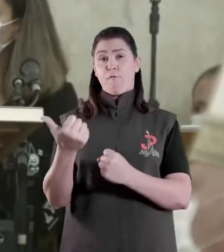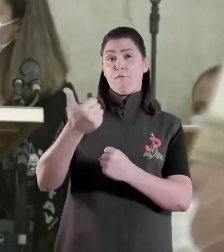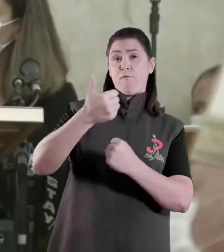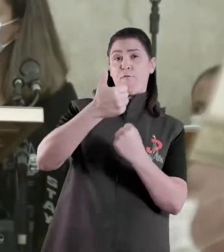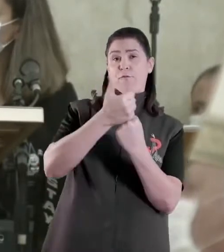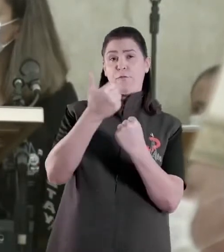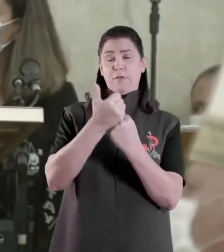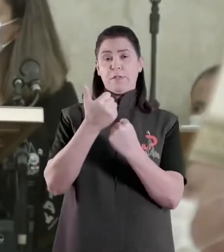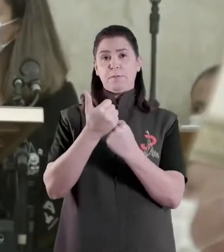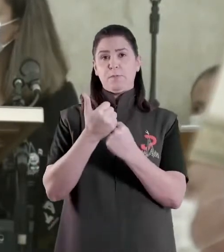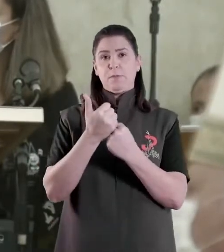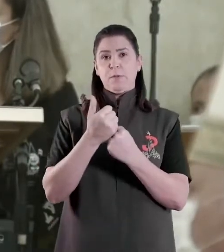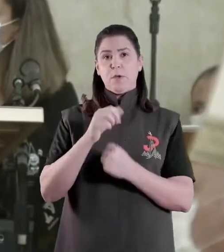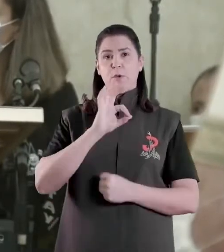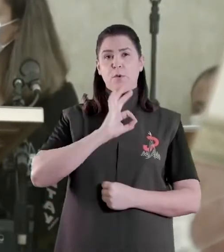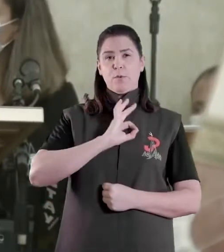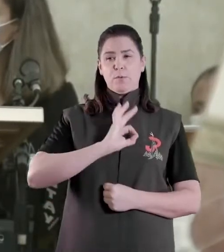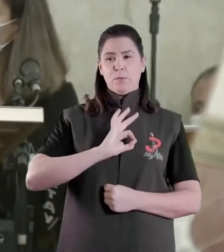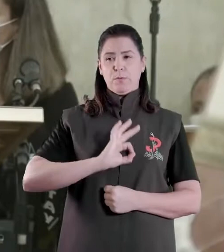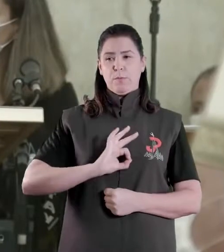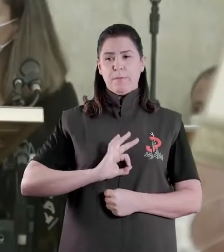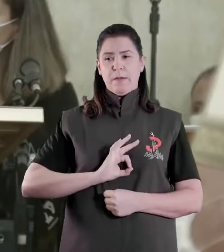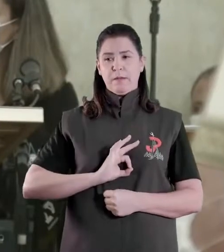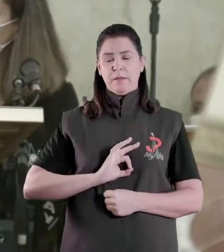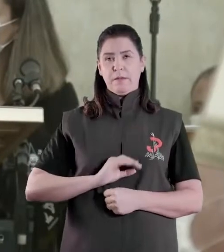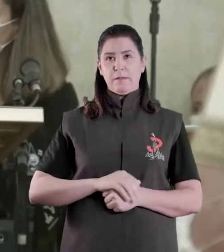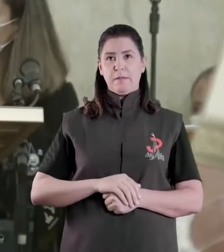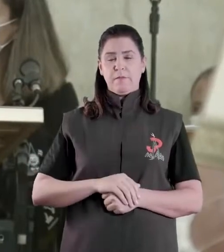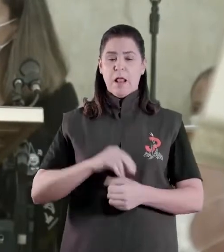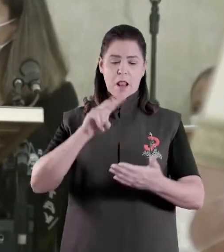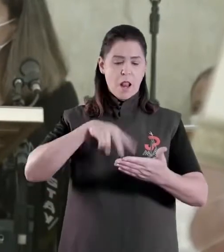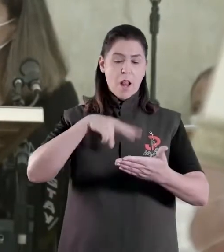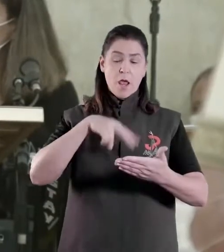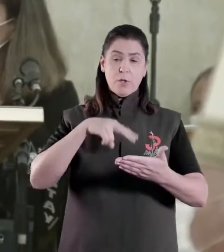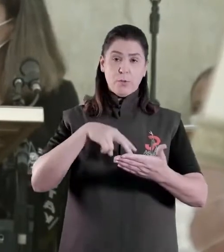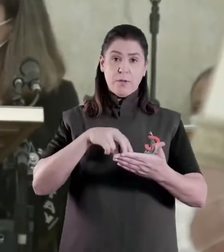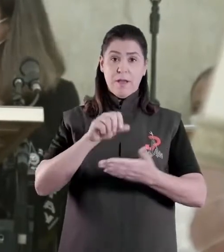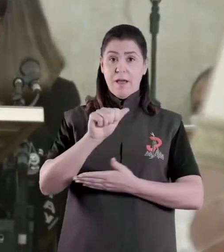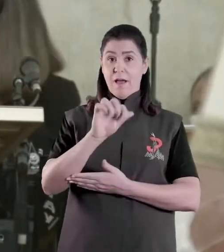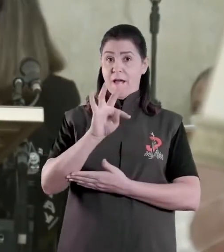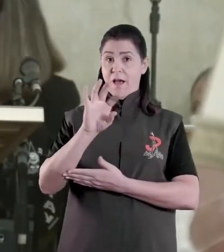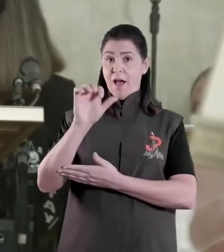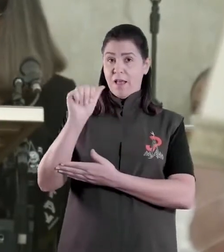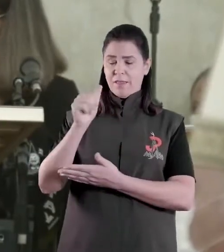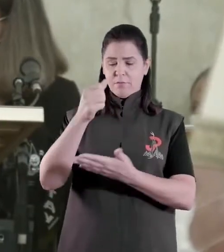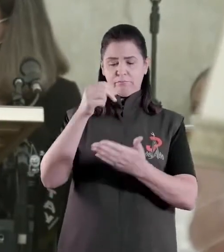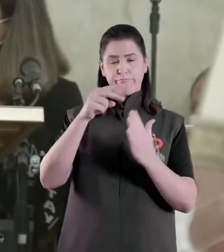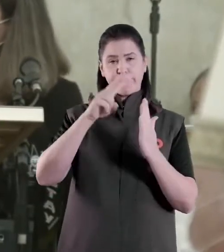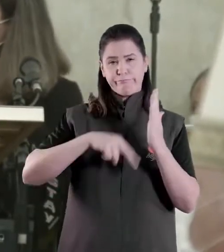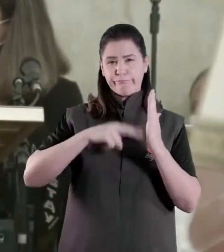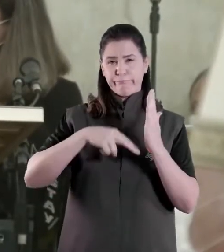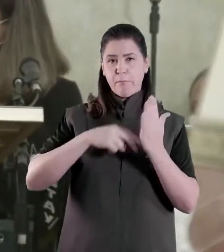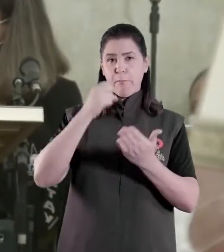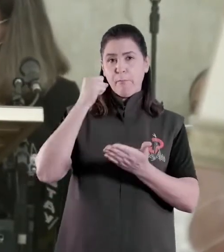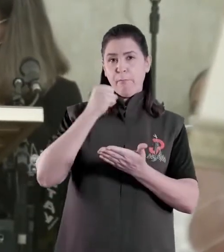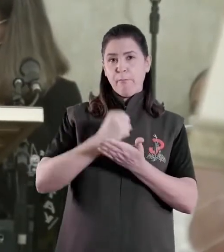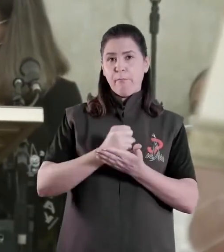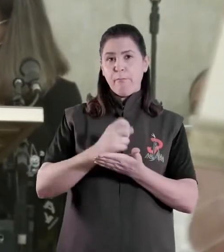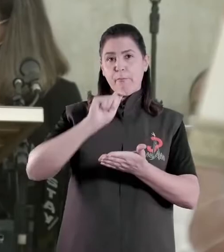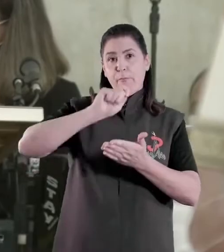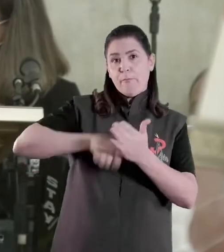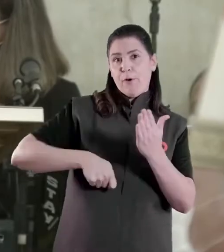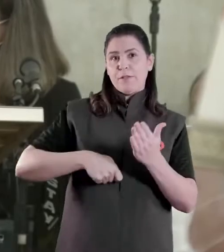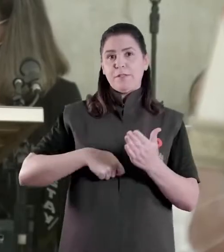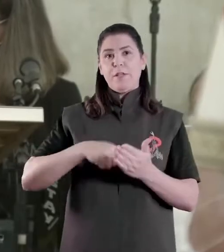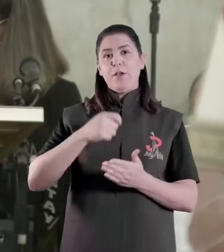Arcebispado, fará a leitura da ata de posse de Dom Severino Clasem como Arcebispo Metropolitano